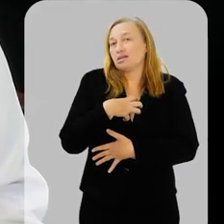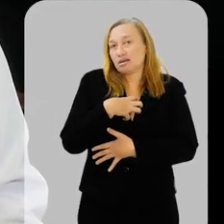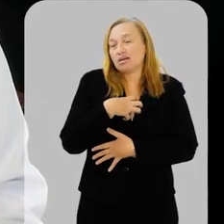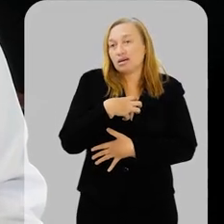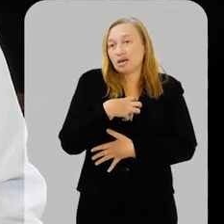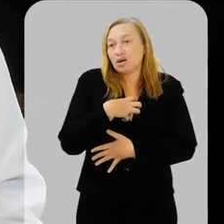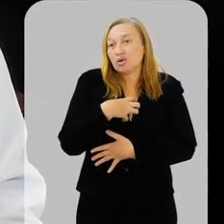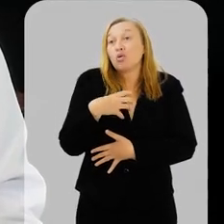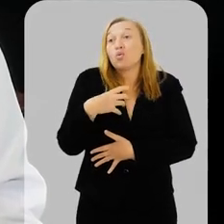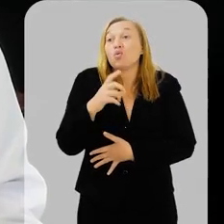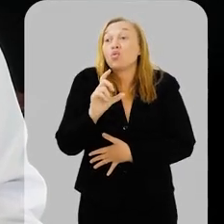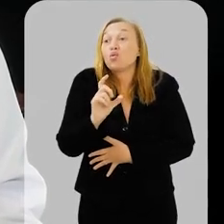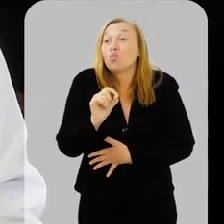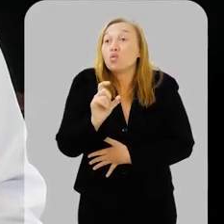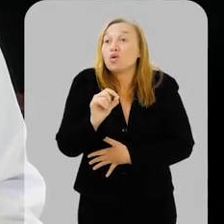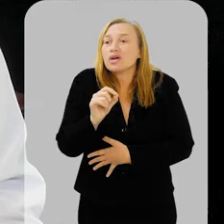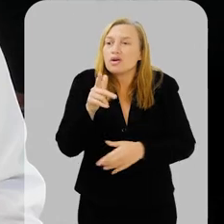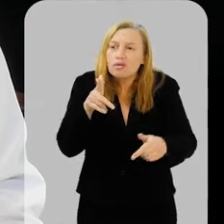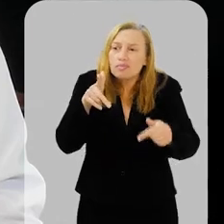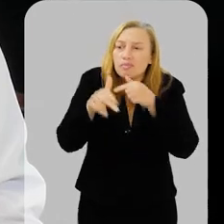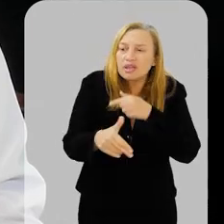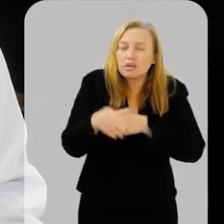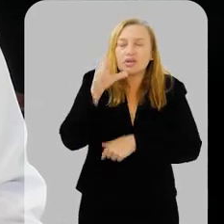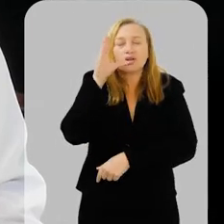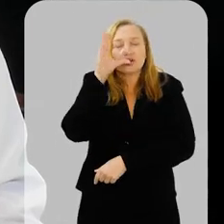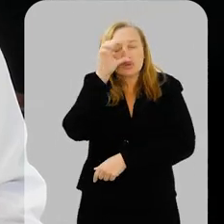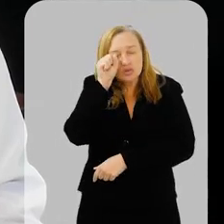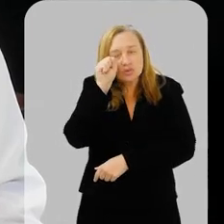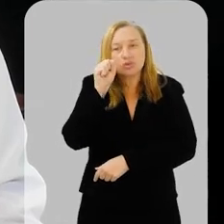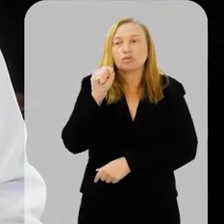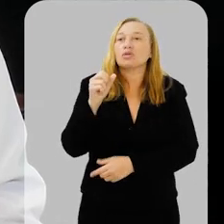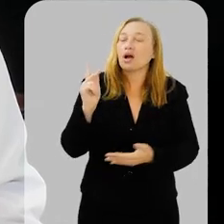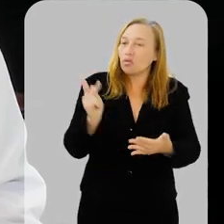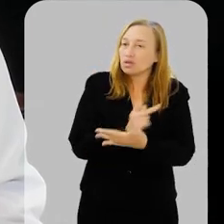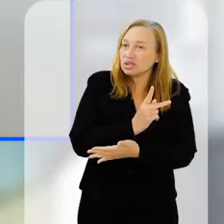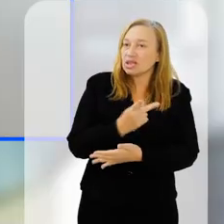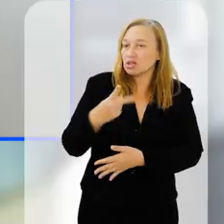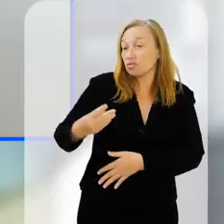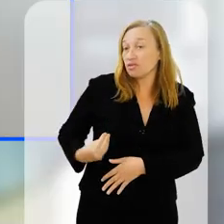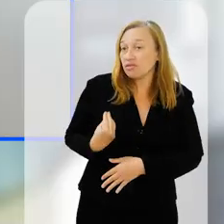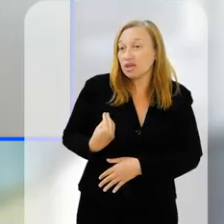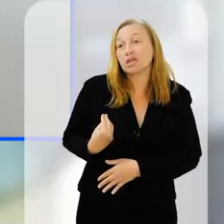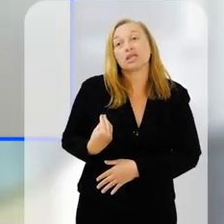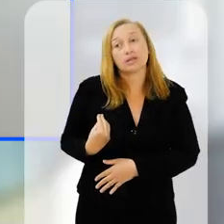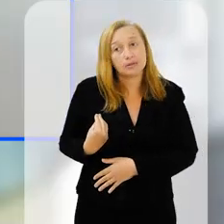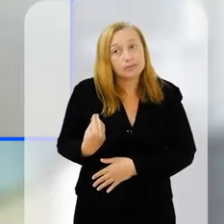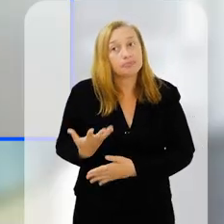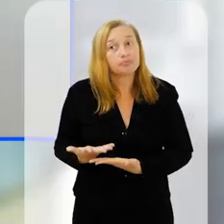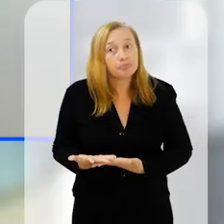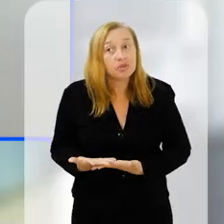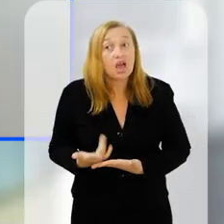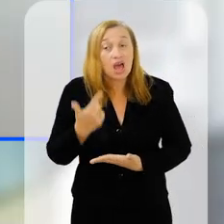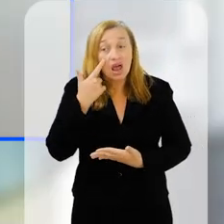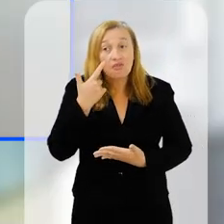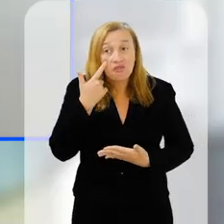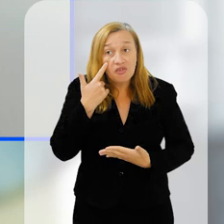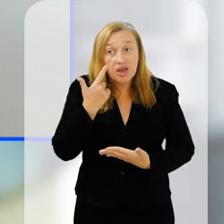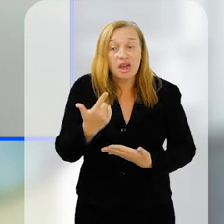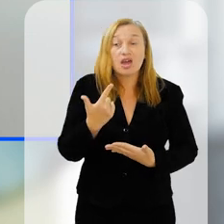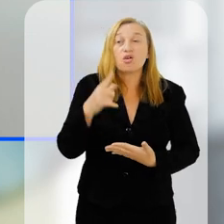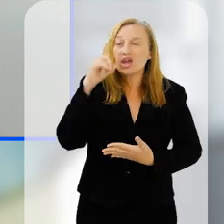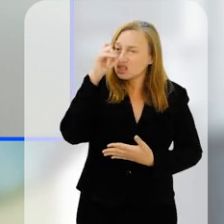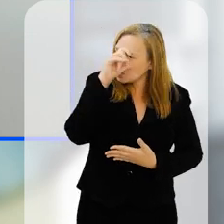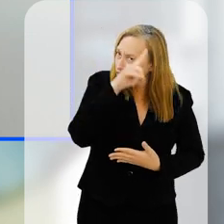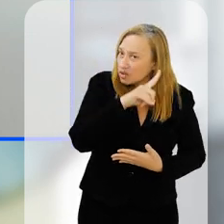na pele o que a privação de sono faz com elas, então, elas veem as crianças chegando